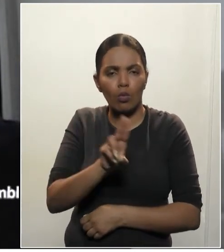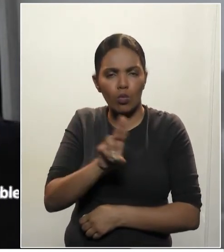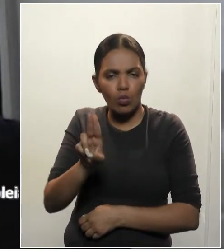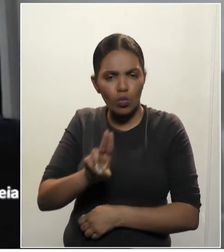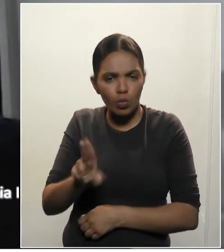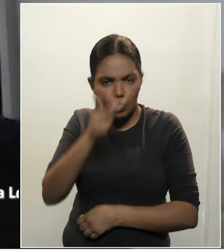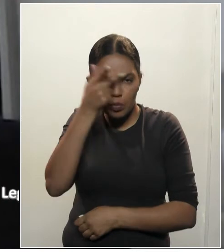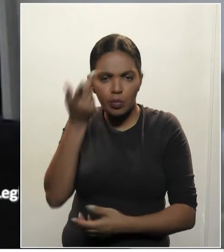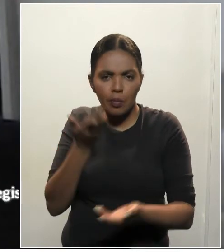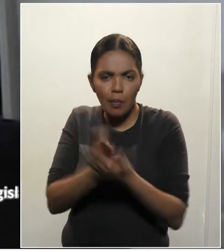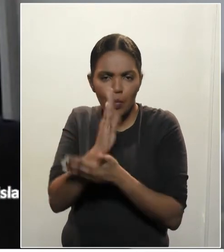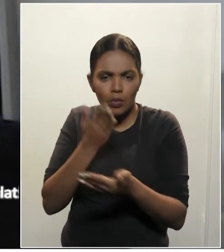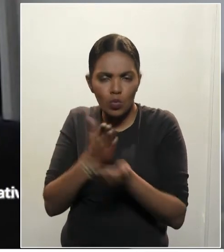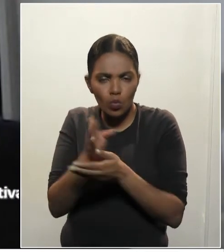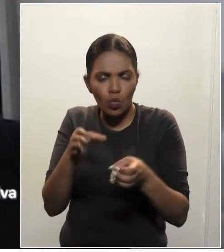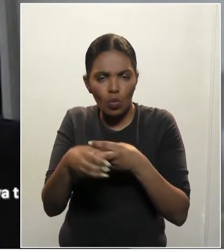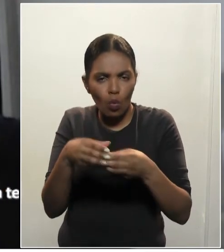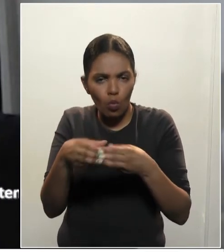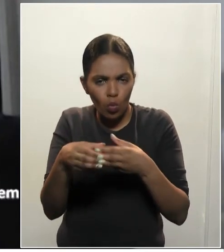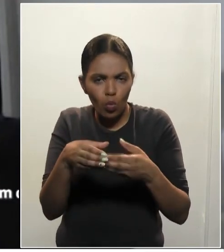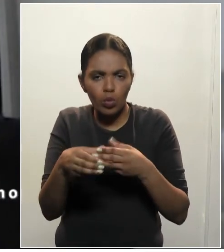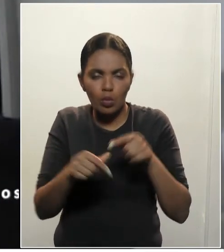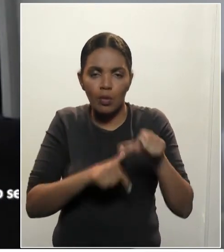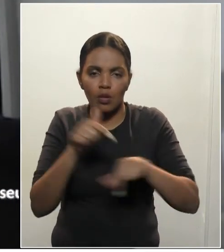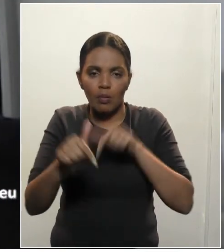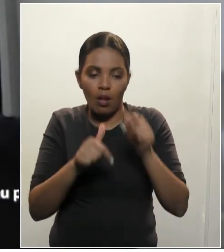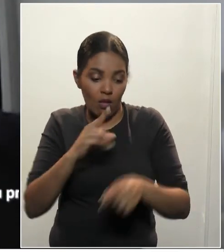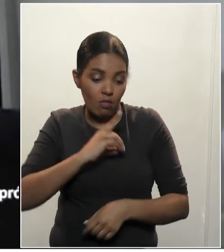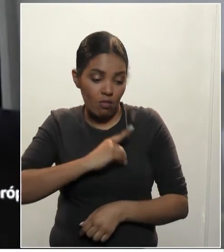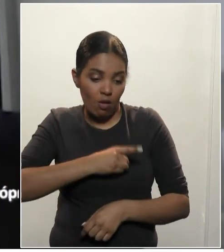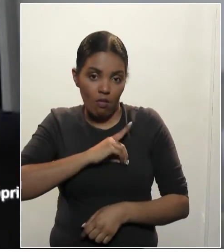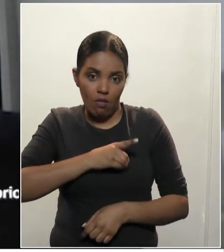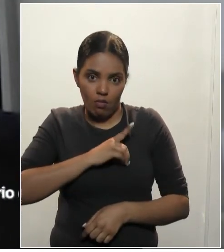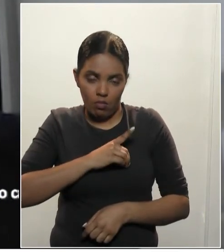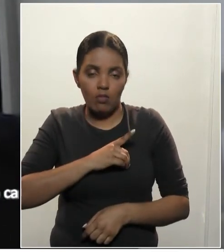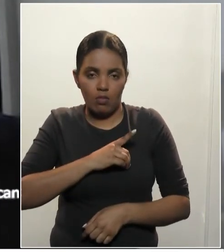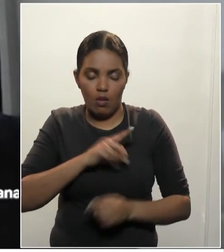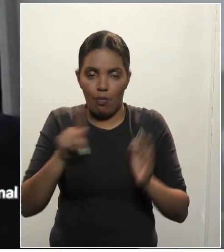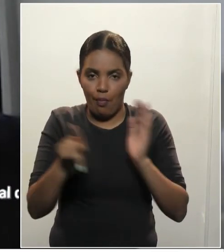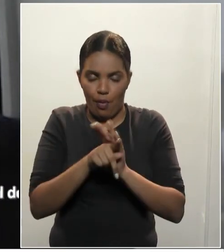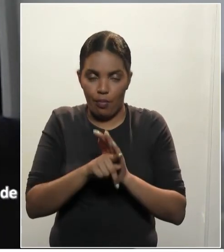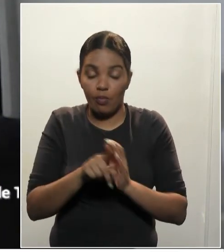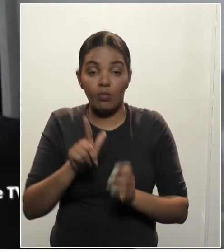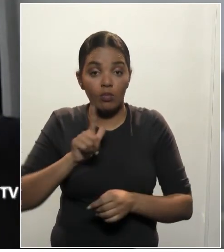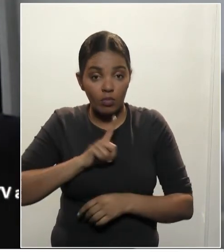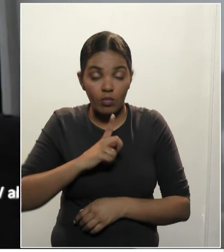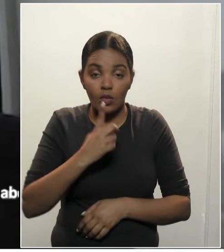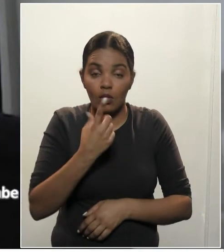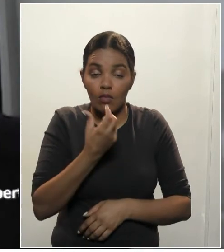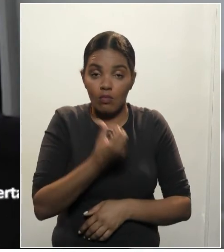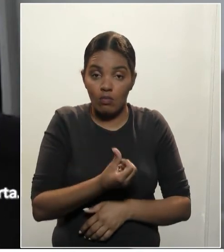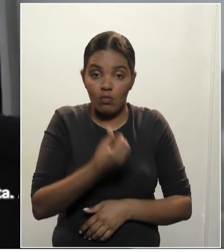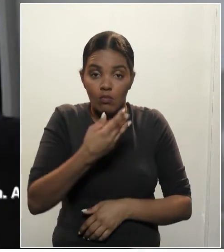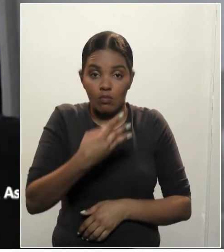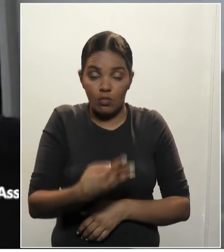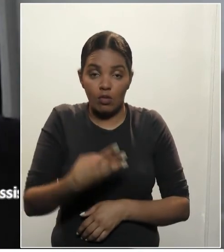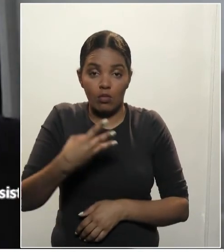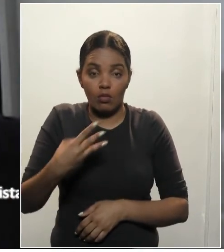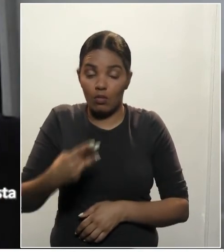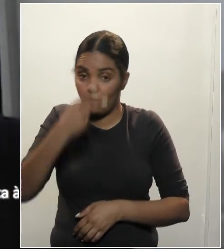concurso público de escrivão de polícia do estado do Paraná. Nomeados todos os 633 escrivões de polícia